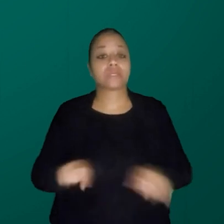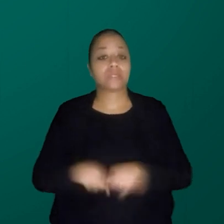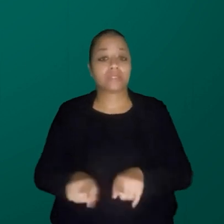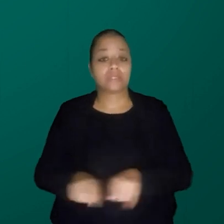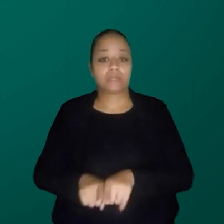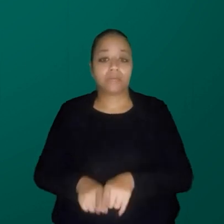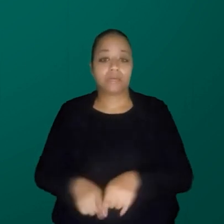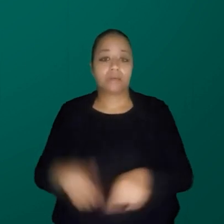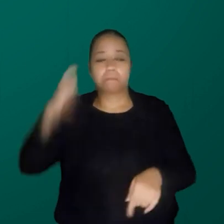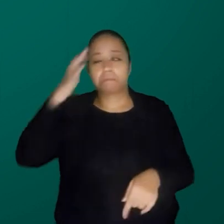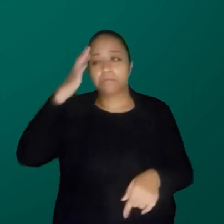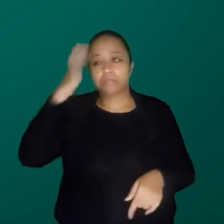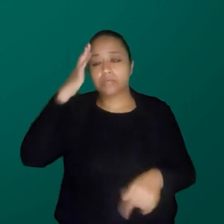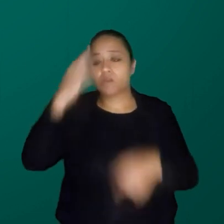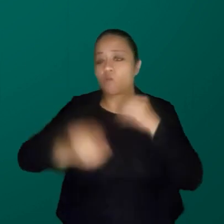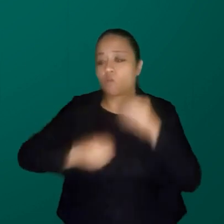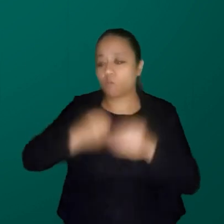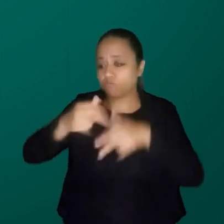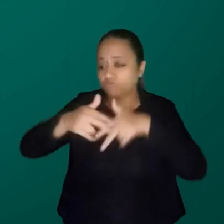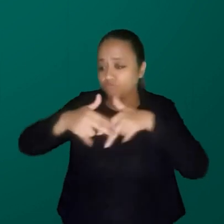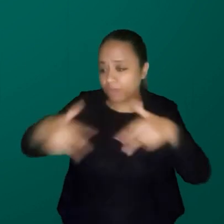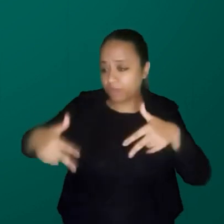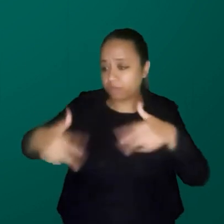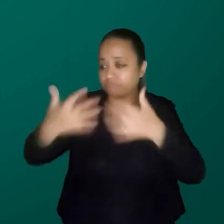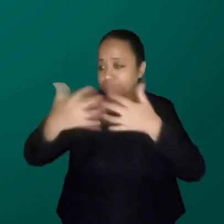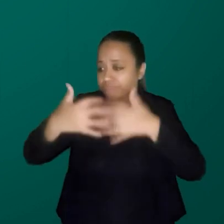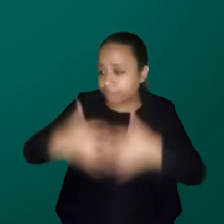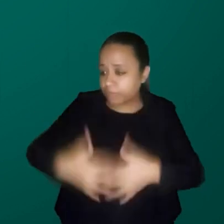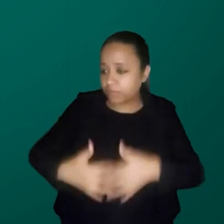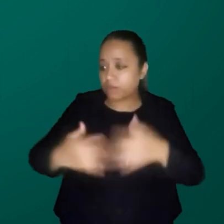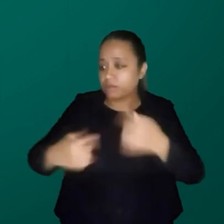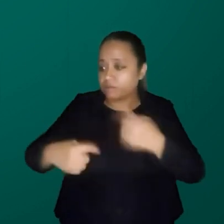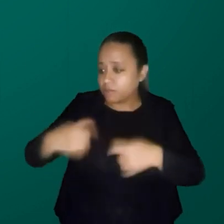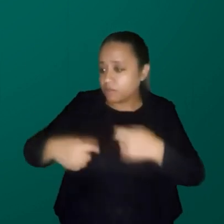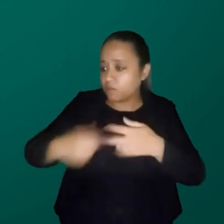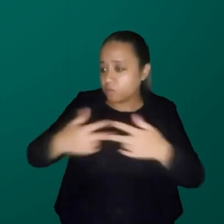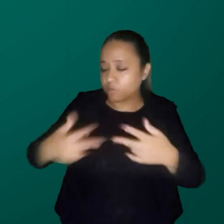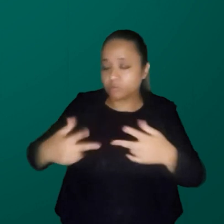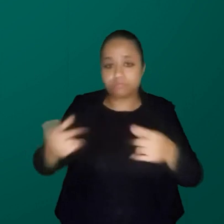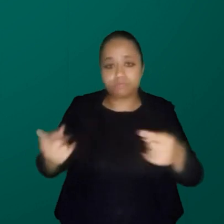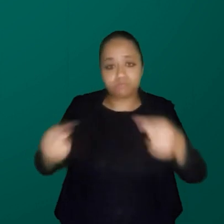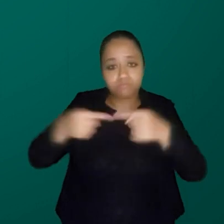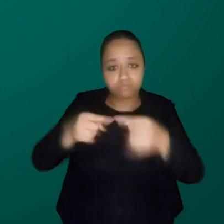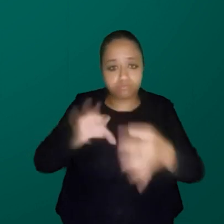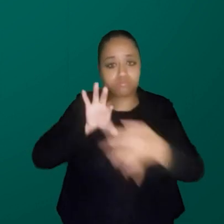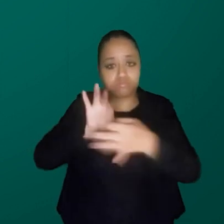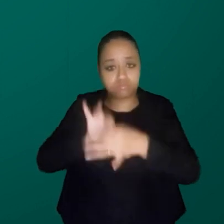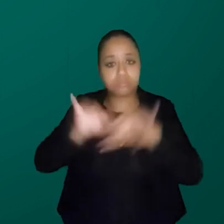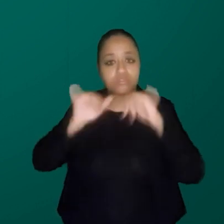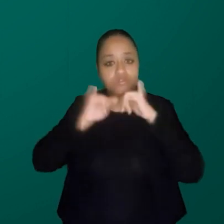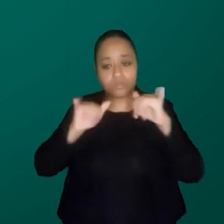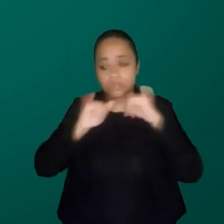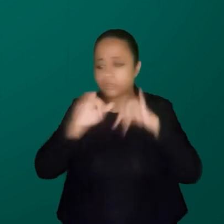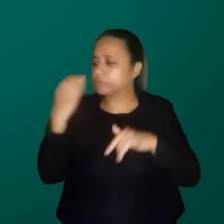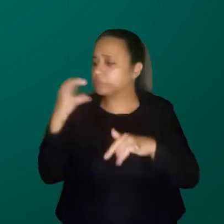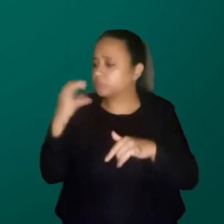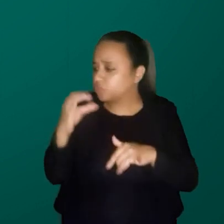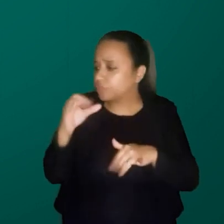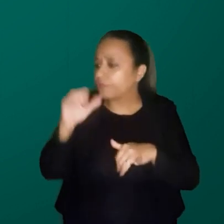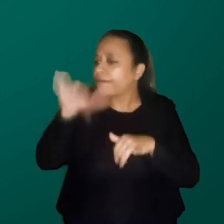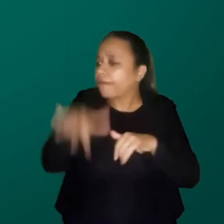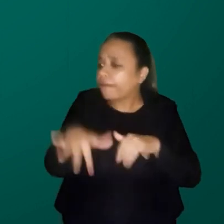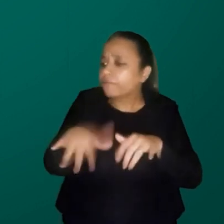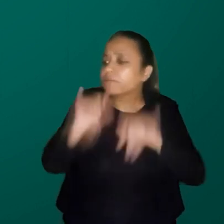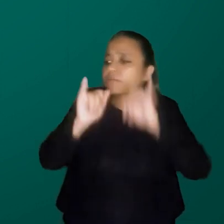para a gente pensar como é que gênero e interseccionalidade têm a ver com divulgação científica, eu gosto muito de pensar quem é que faz divulgação